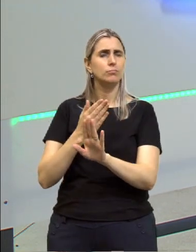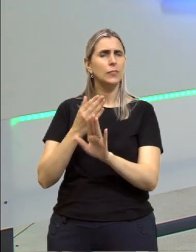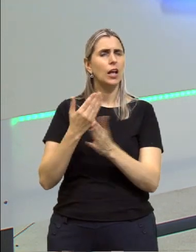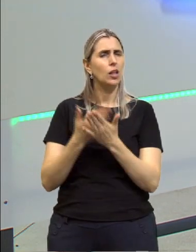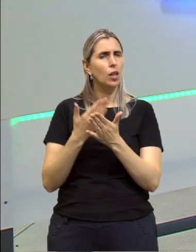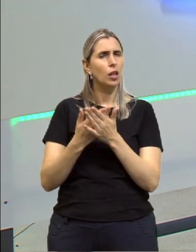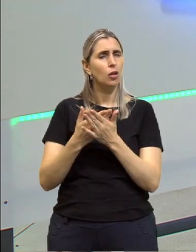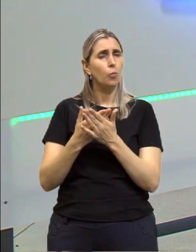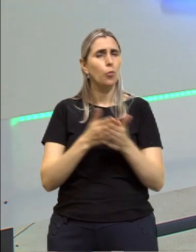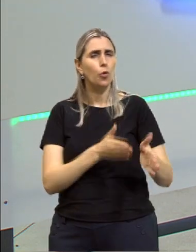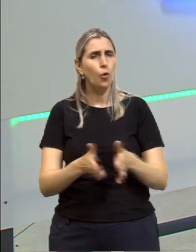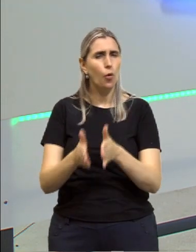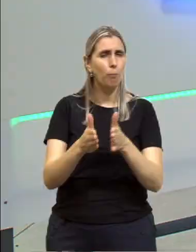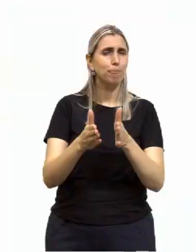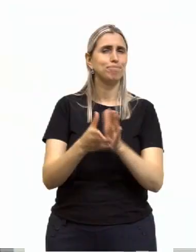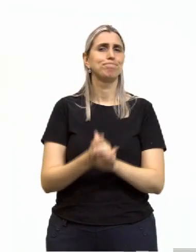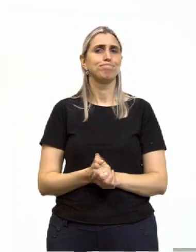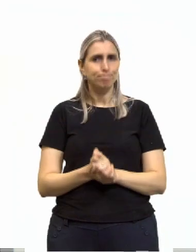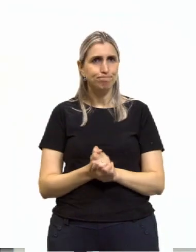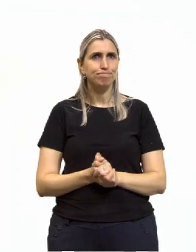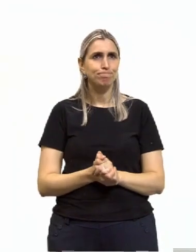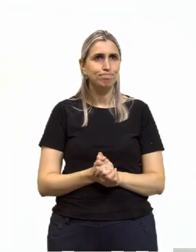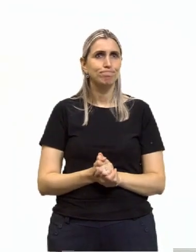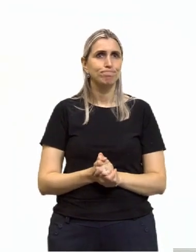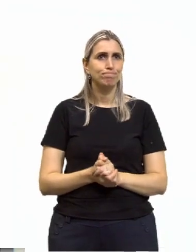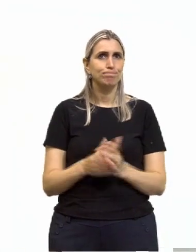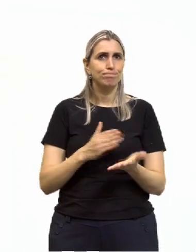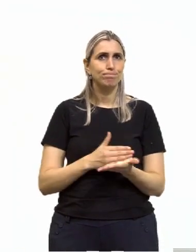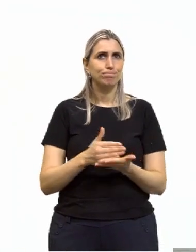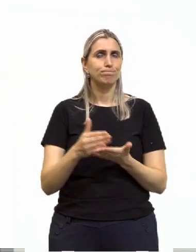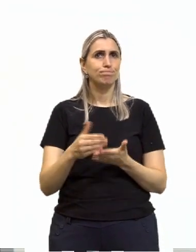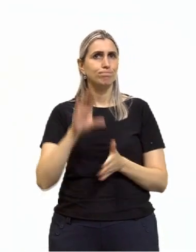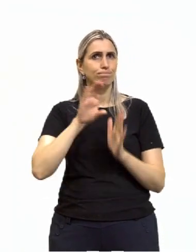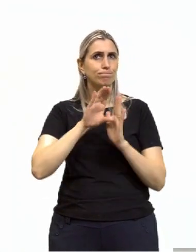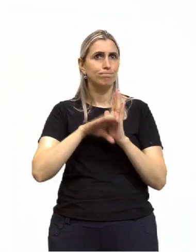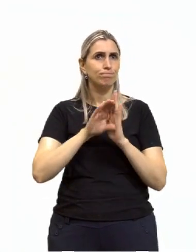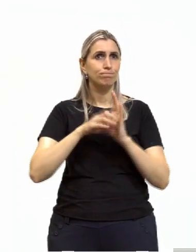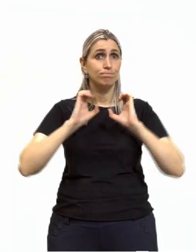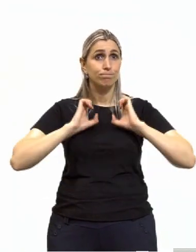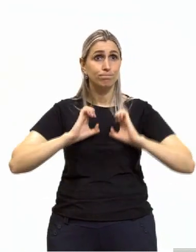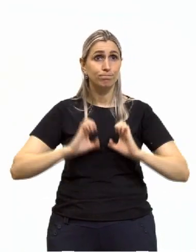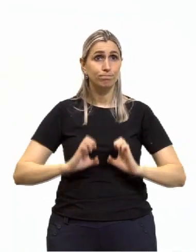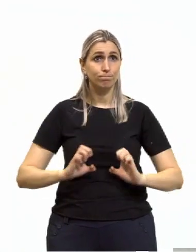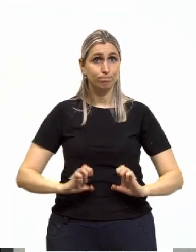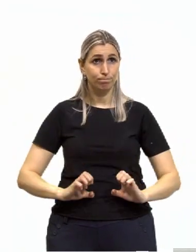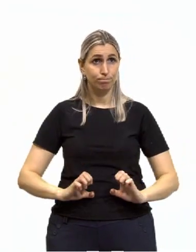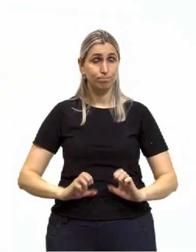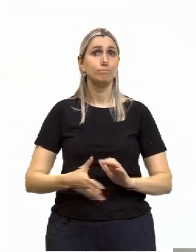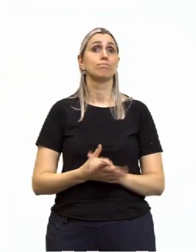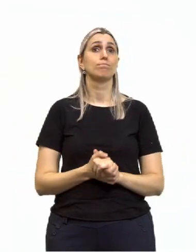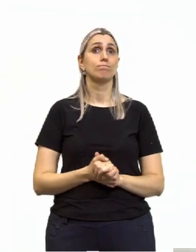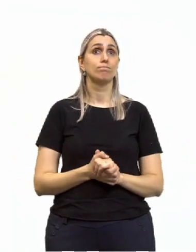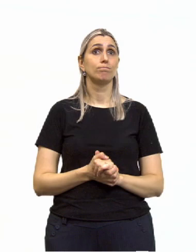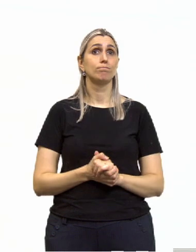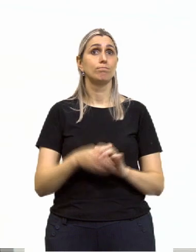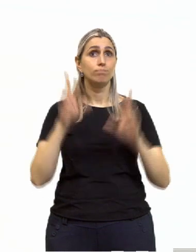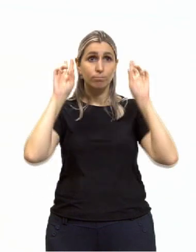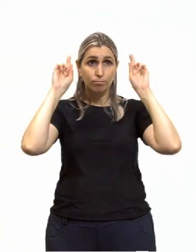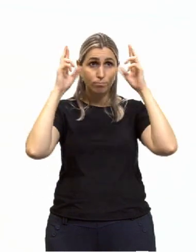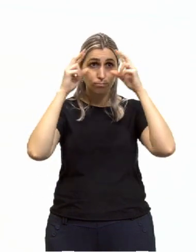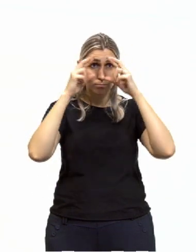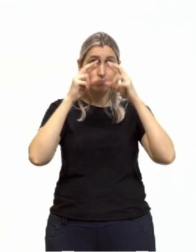vai andar hoje, vai trilhar. Vamos começar com o conceito de ética. Ética, do grego,